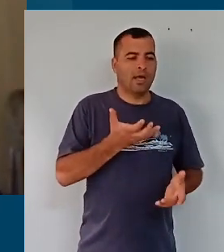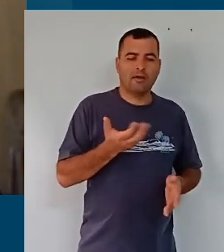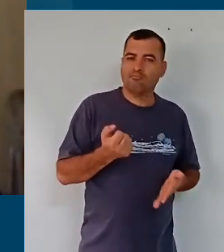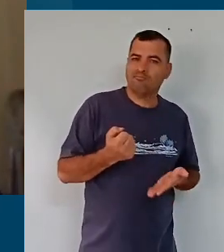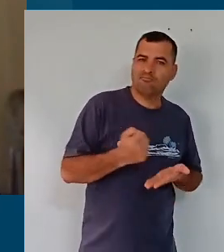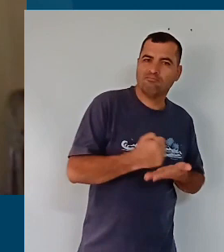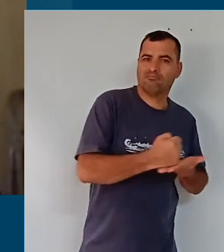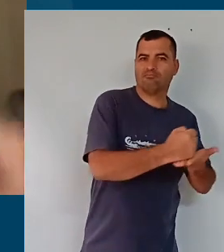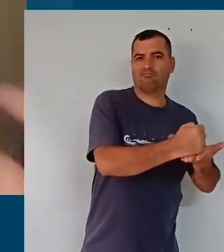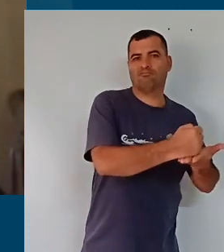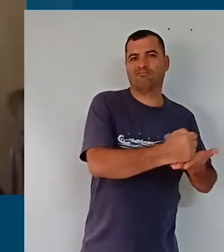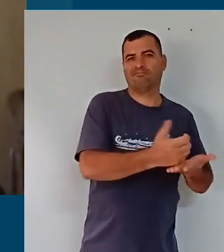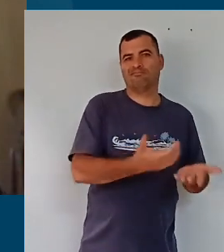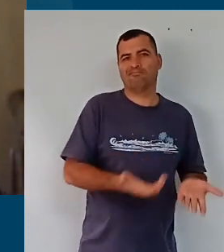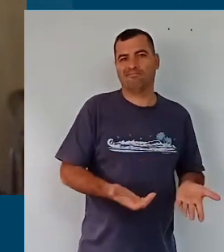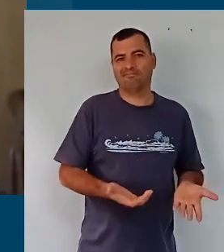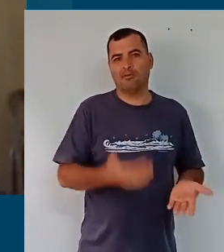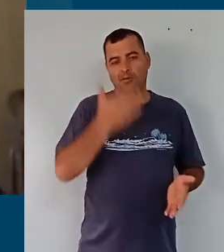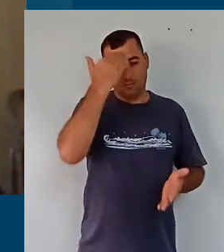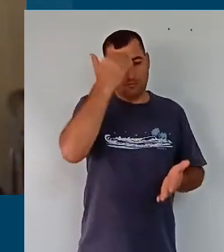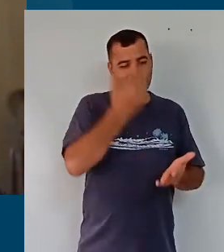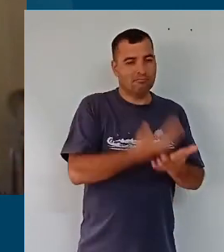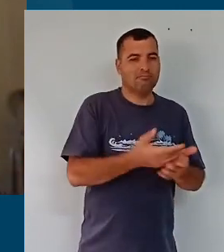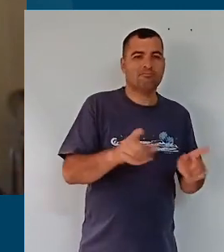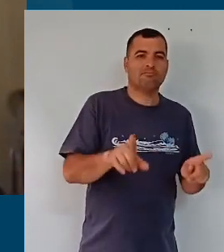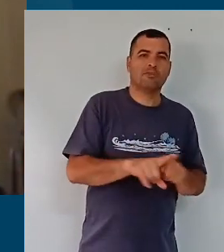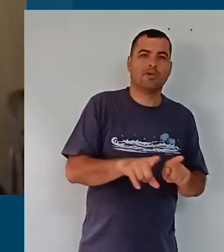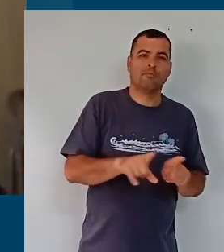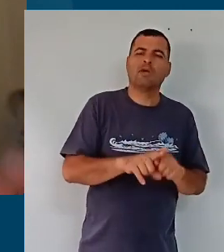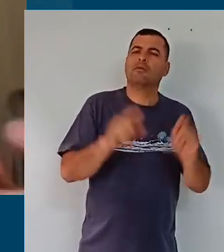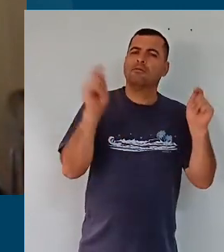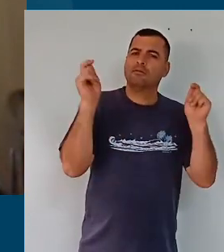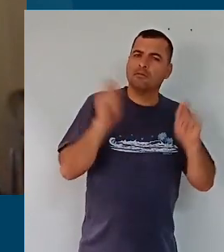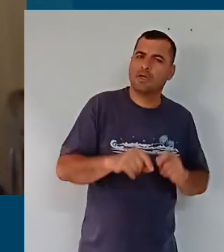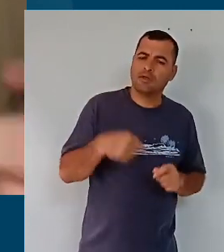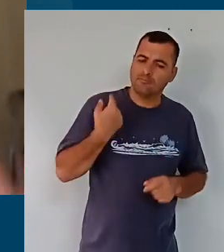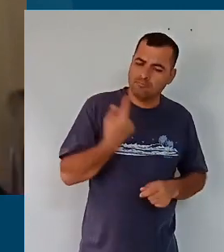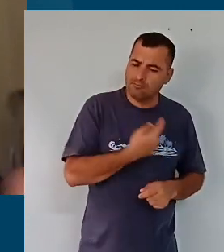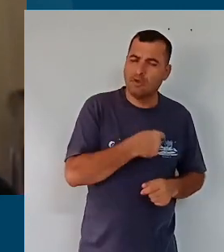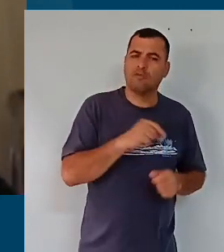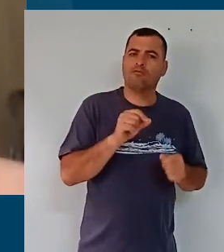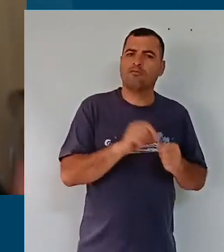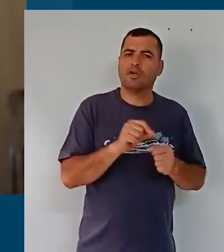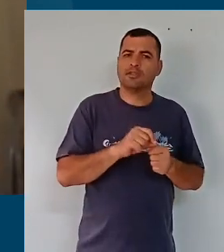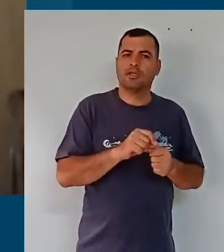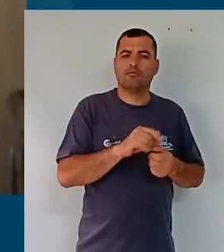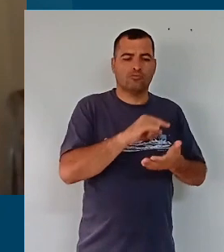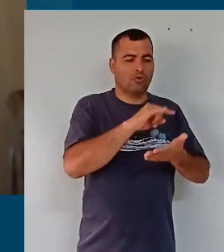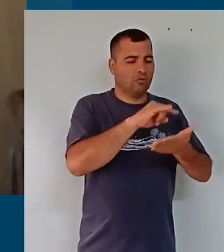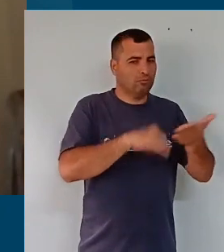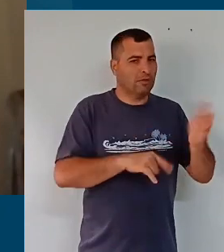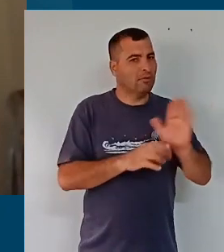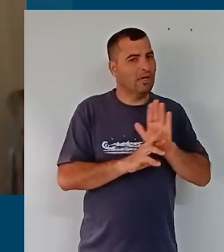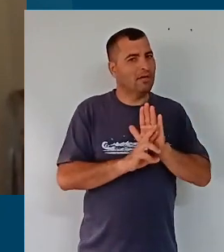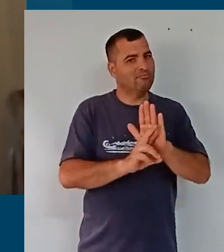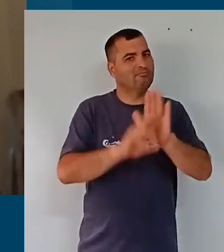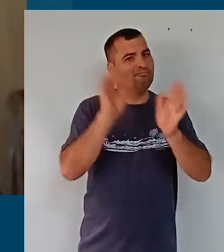contribuir e acreditando na possibilidade da existência de um documento representativo.